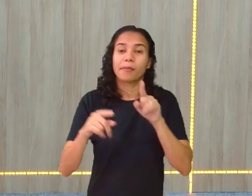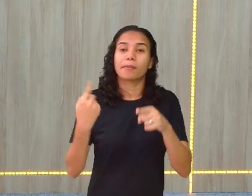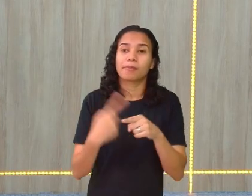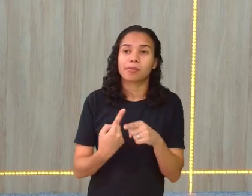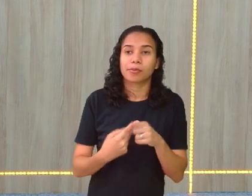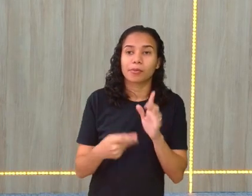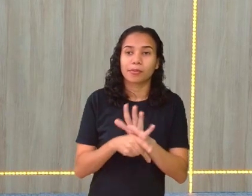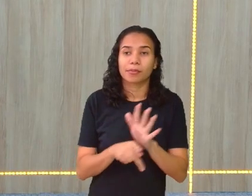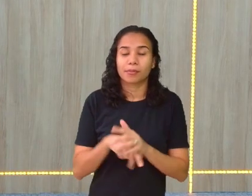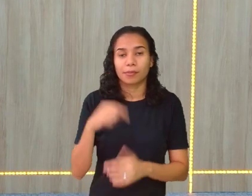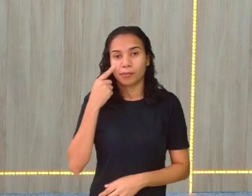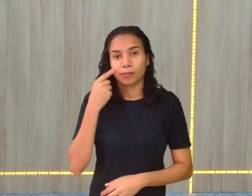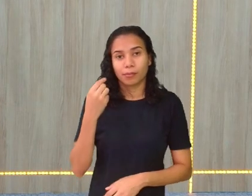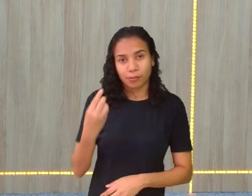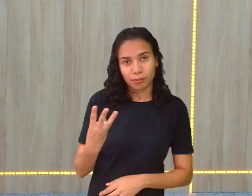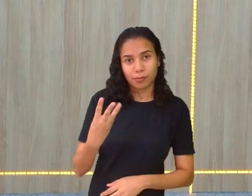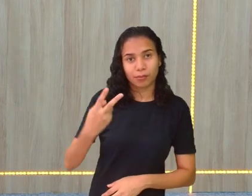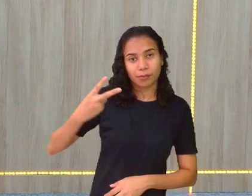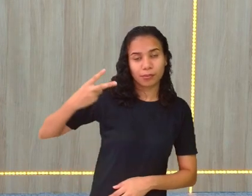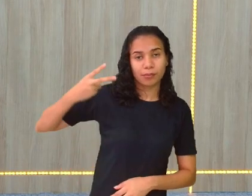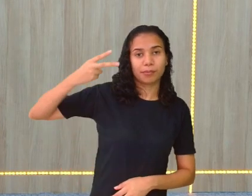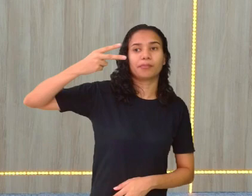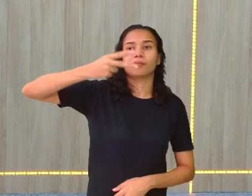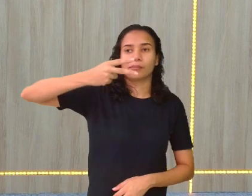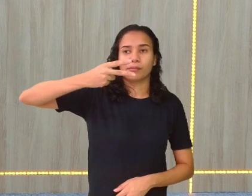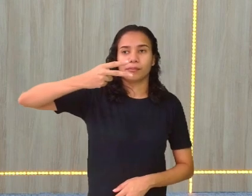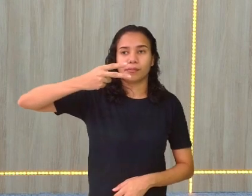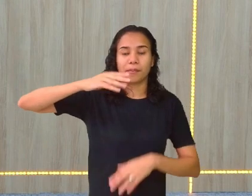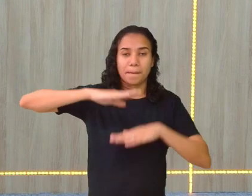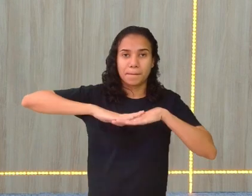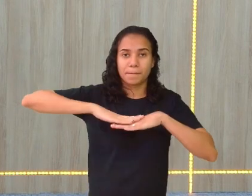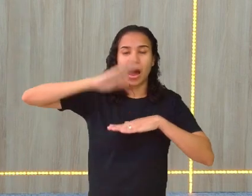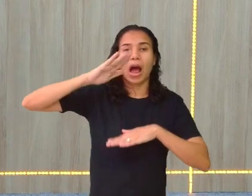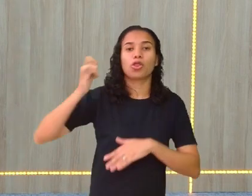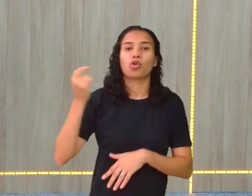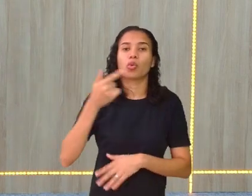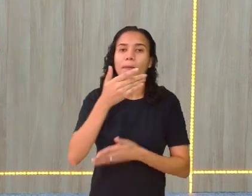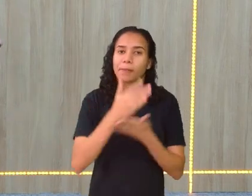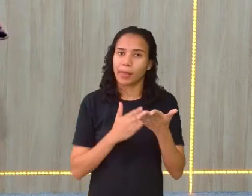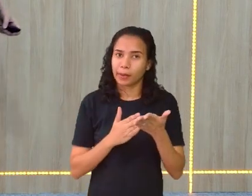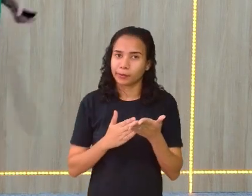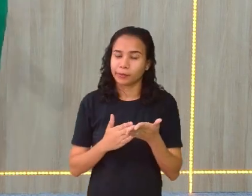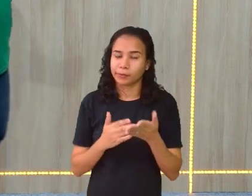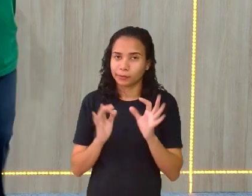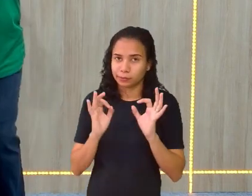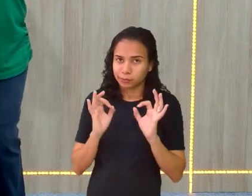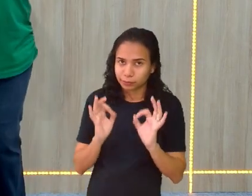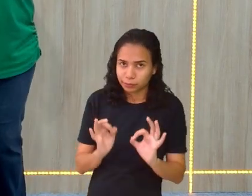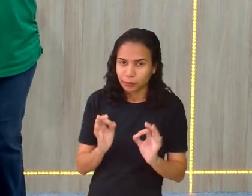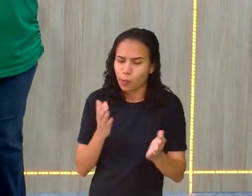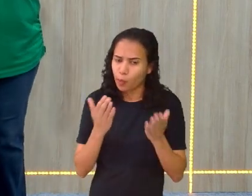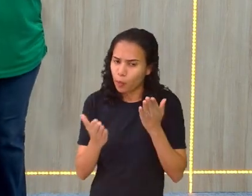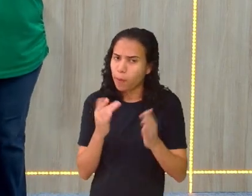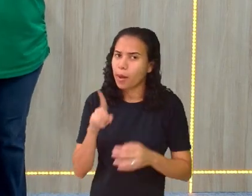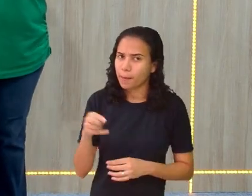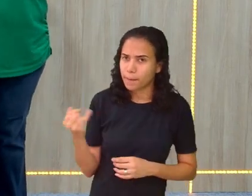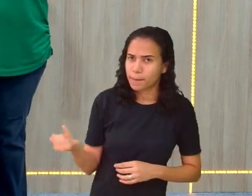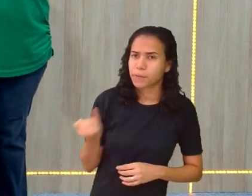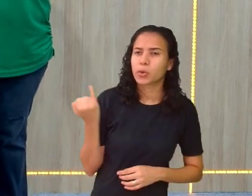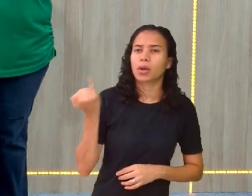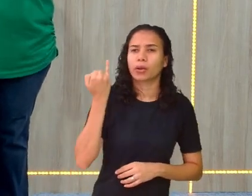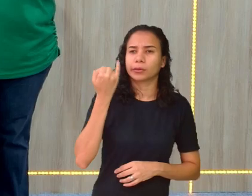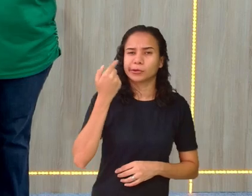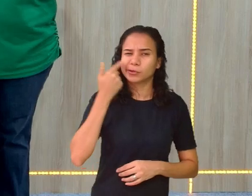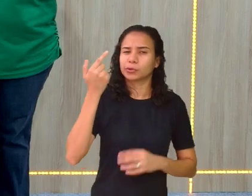aqui eu enchi três partes e aqui eu enchi duas. Então, eu enchi mais do que ficou vazio, tá? Essas comparações é importante.